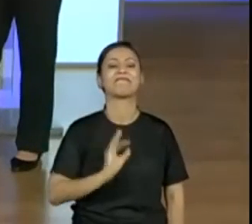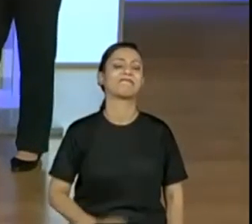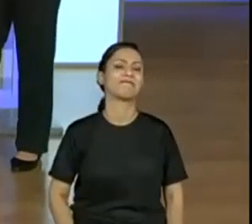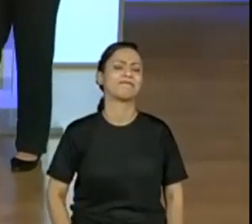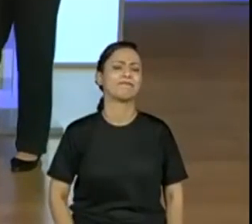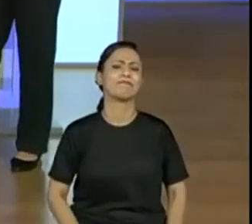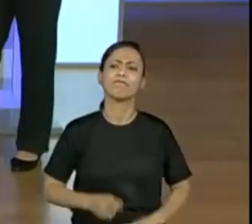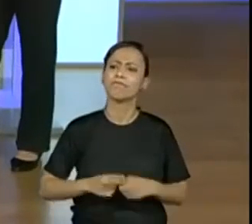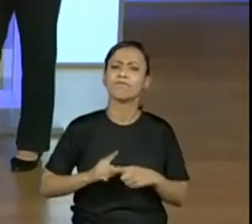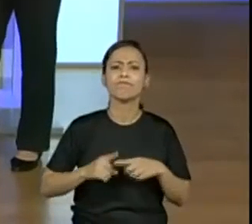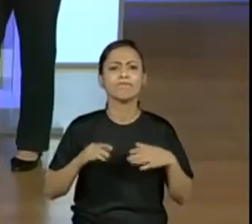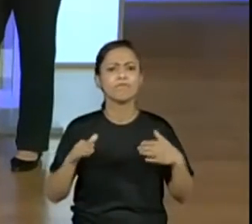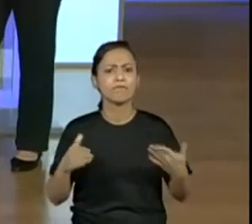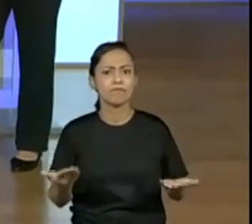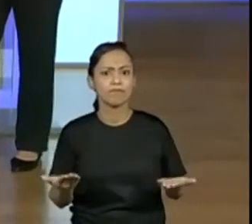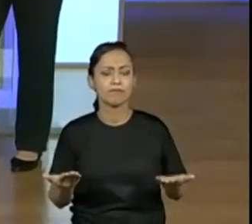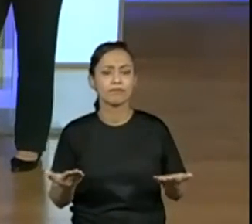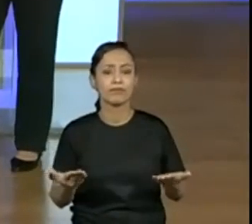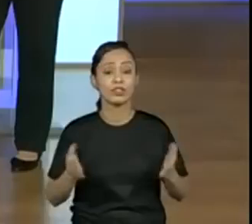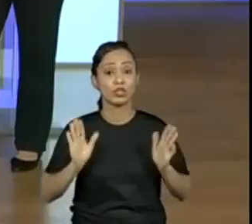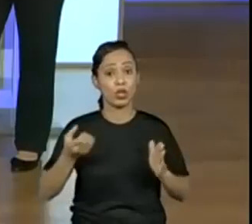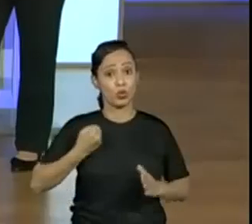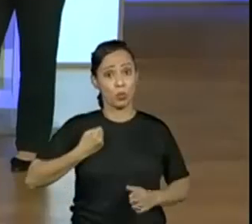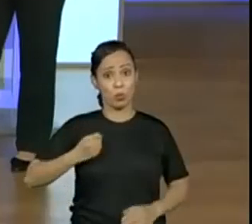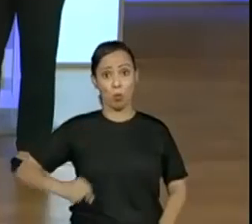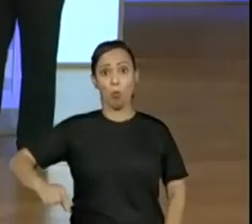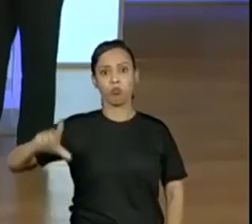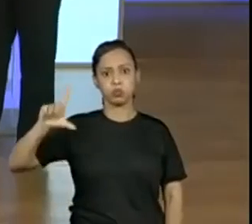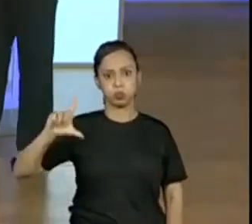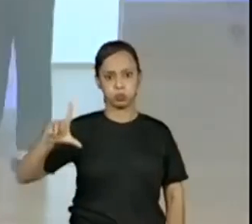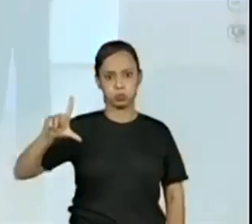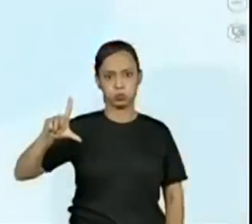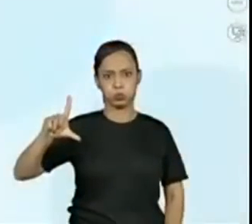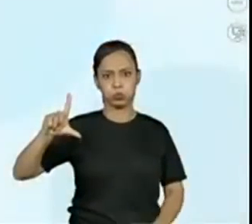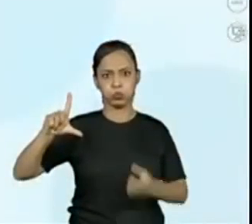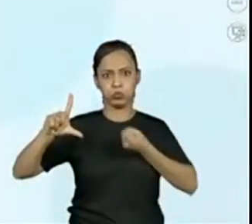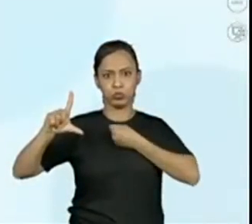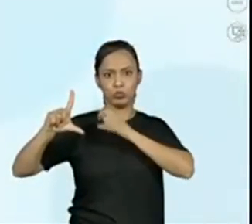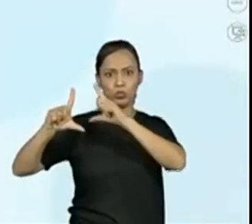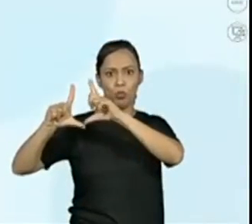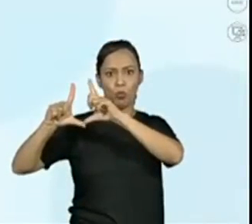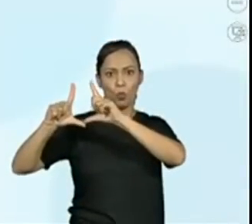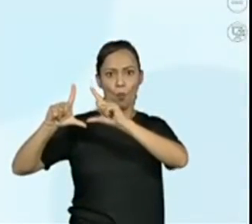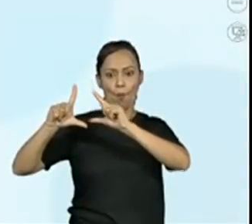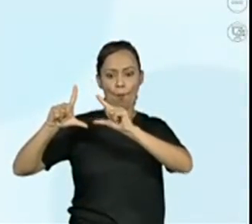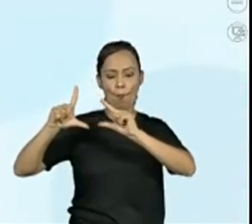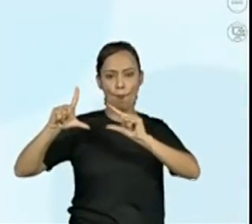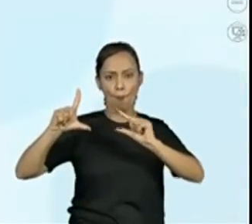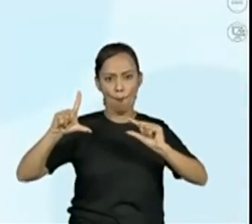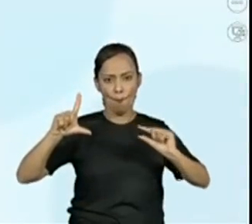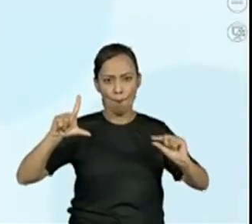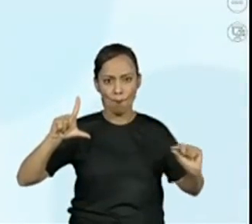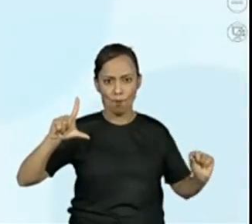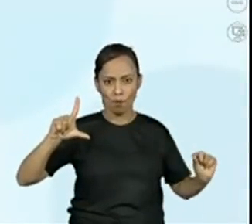decrescente? Porque ela partiu do número maior para um número menor, não é mesmo?